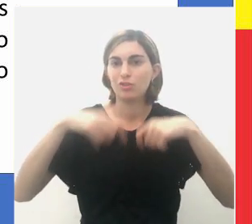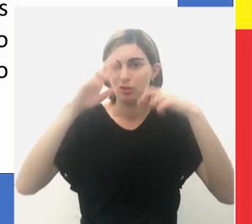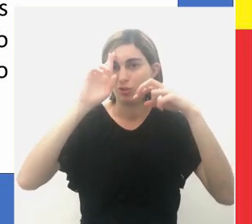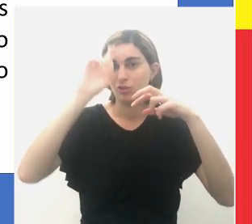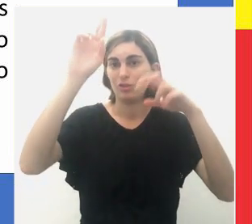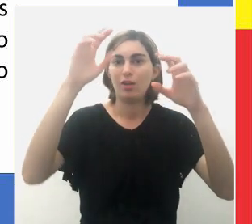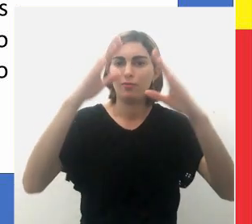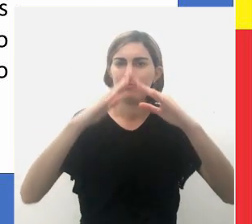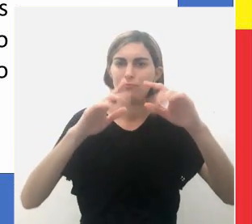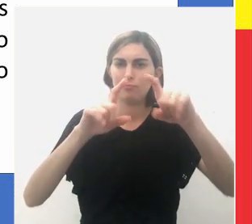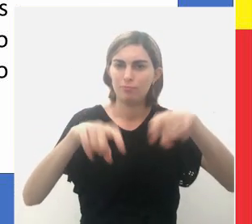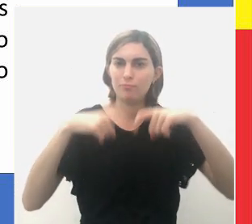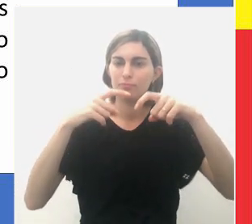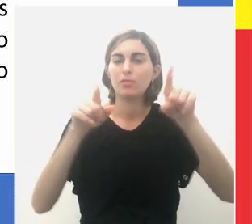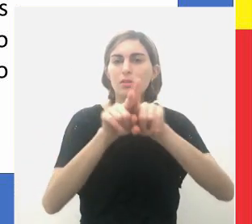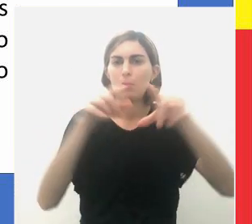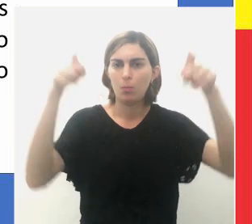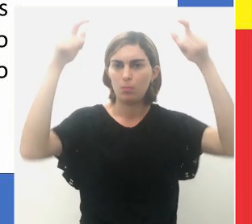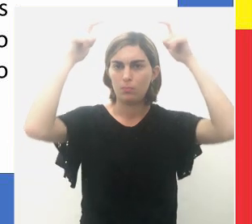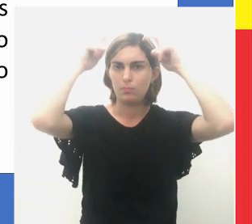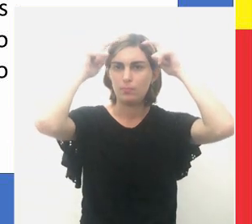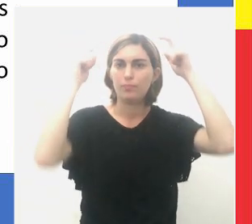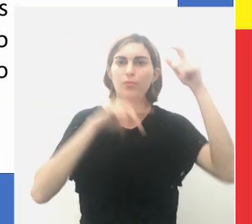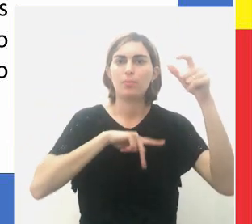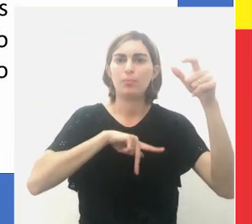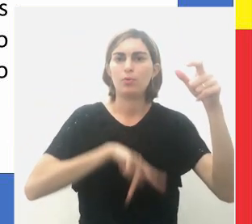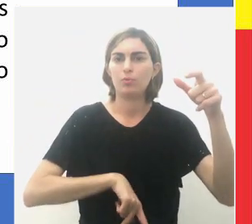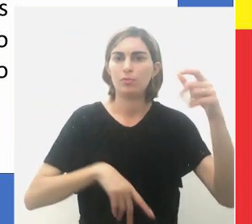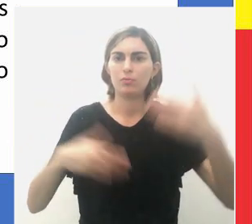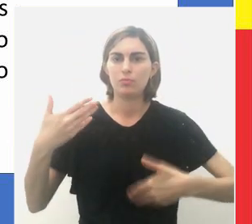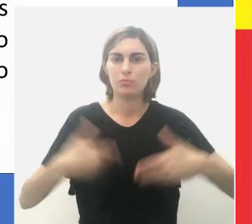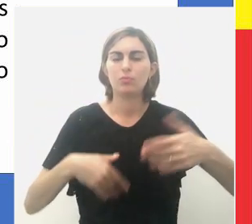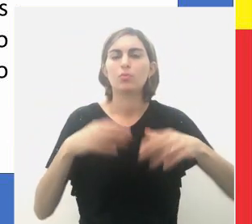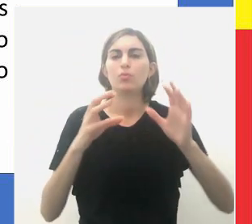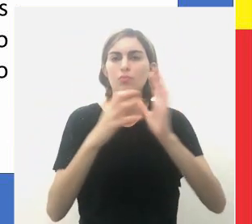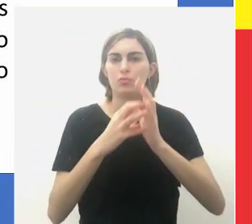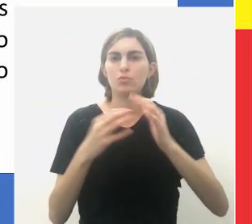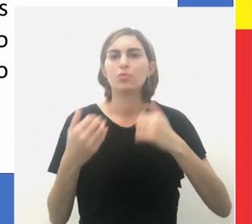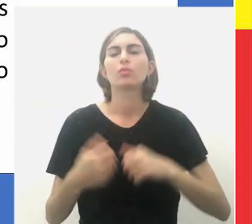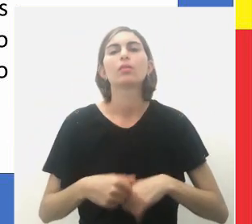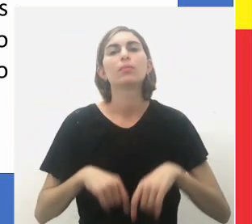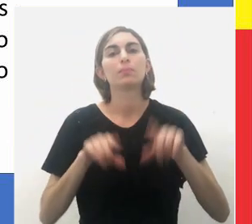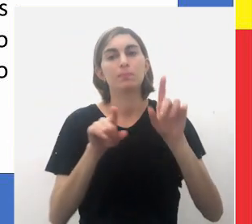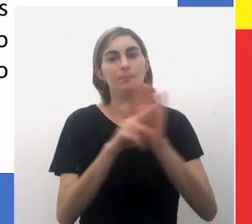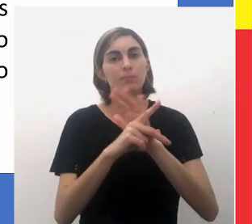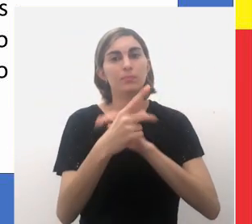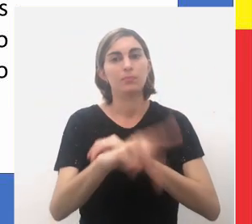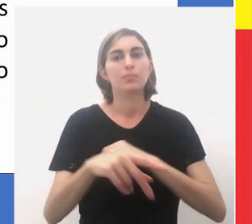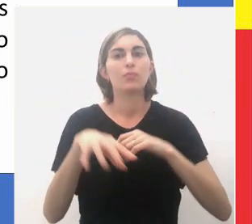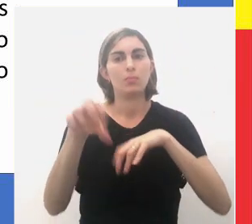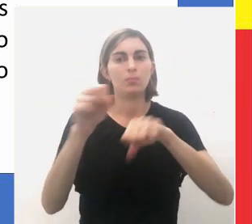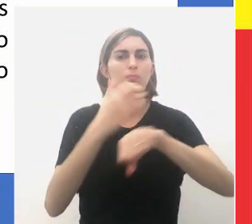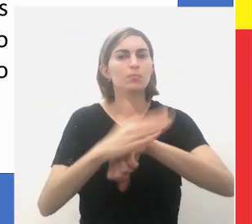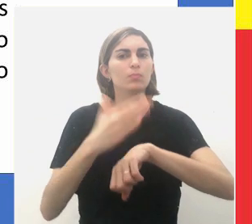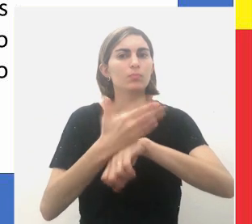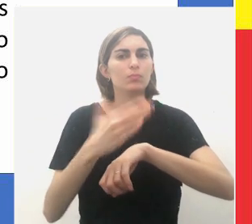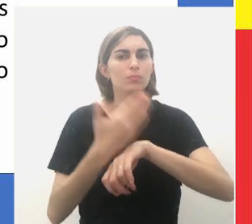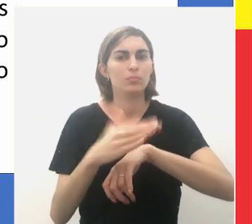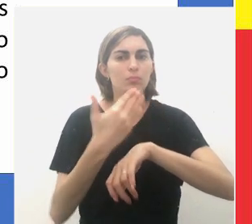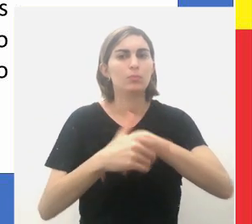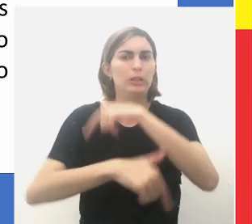à coroa portuguesa e aos missionários. Tratava-se, ao mesmo tempo, de uma operação de